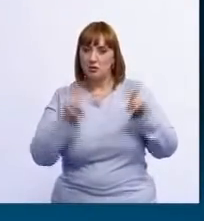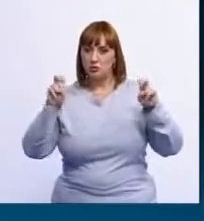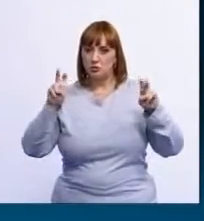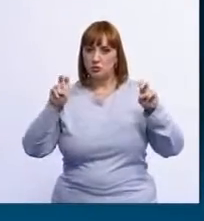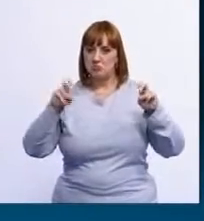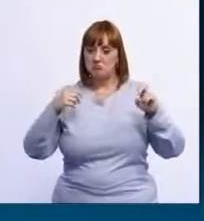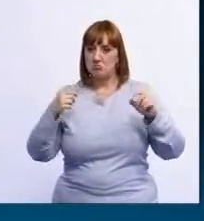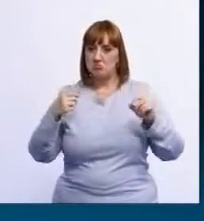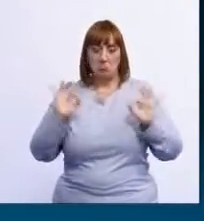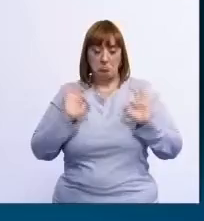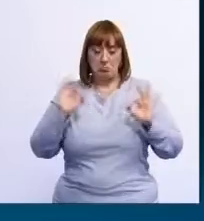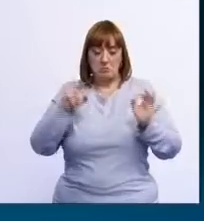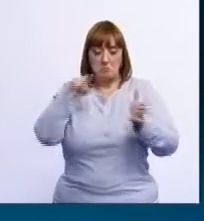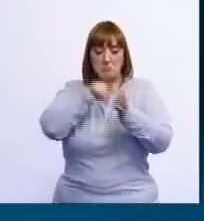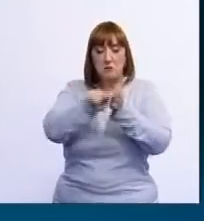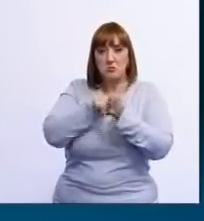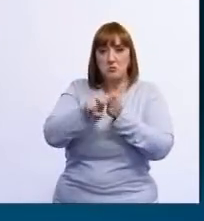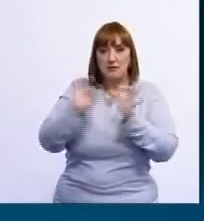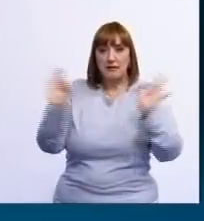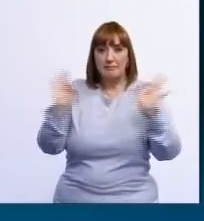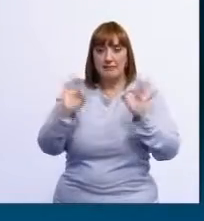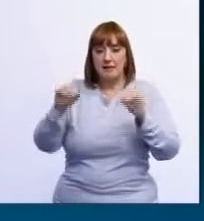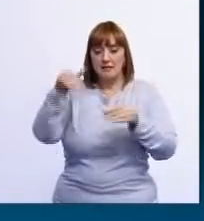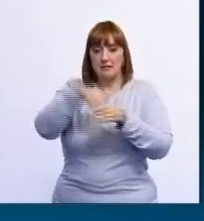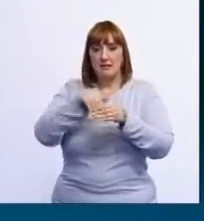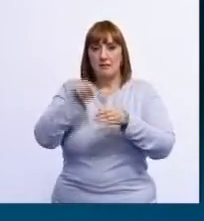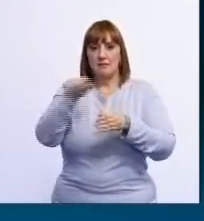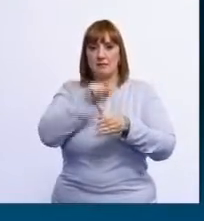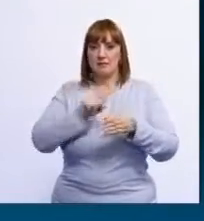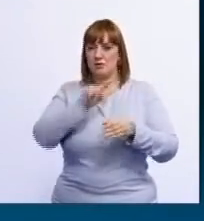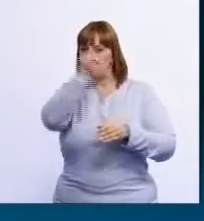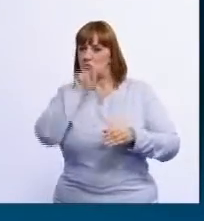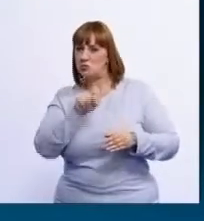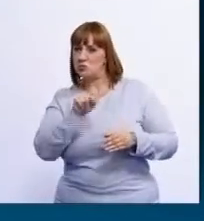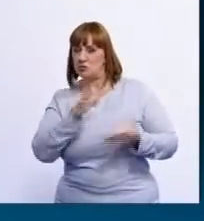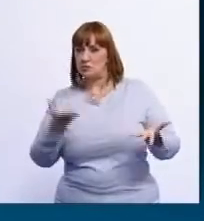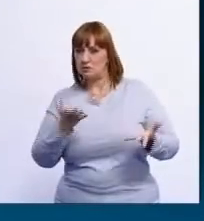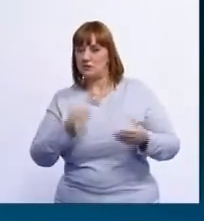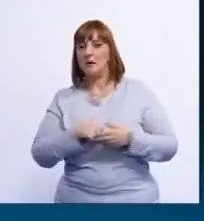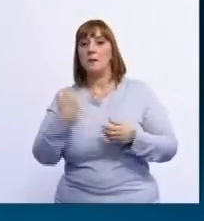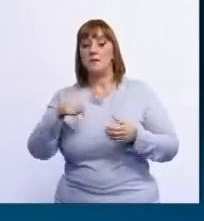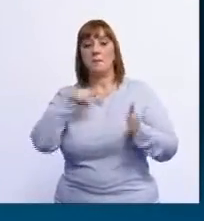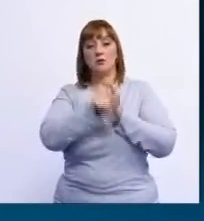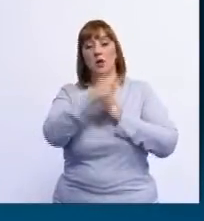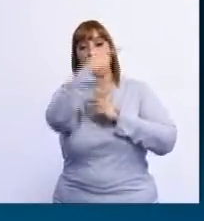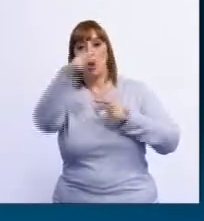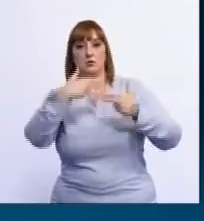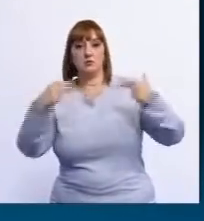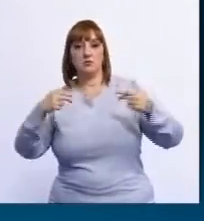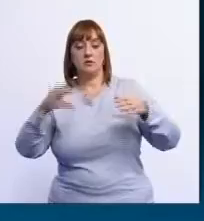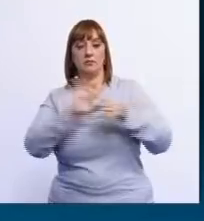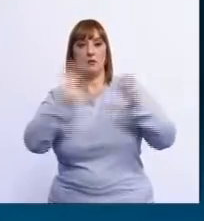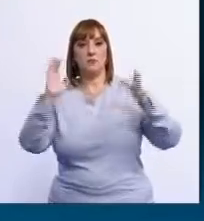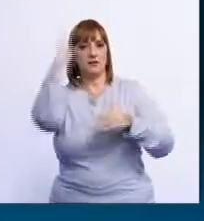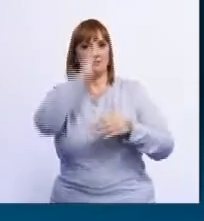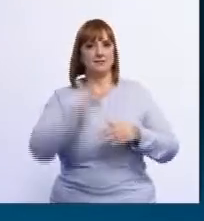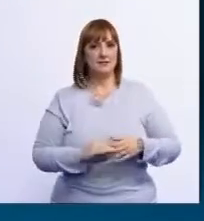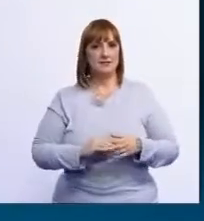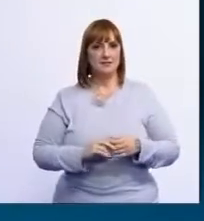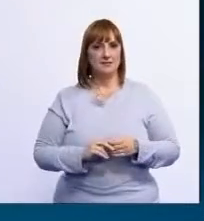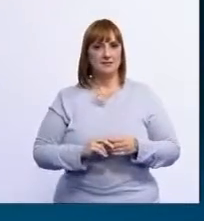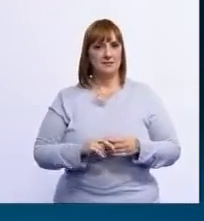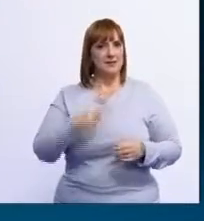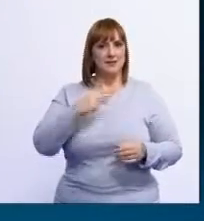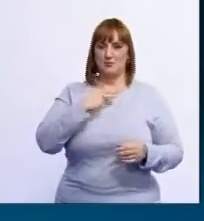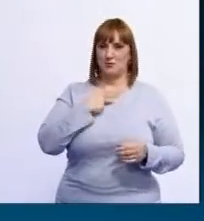tipo de questionamento às urnas eletrônicas. Mas nós temos que questionar outras questões da democracia brasileira. Democracia não pode